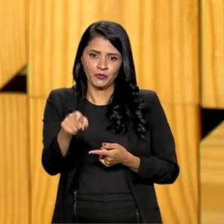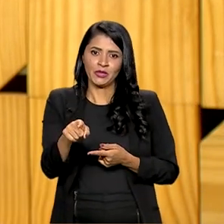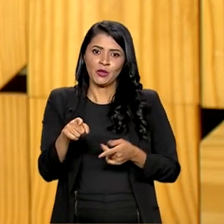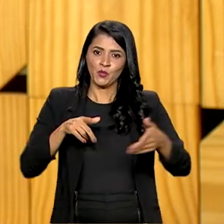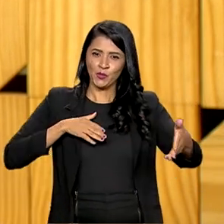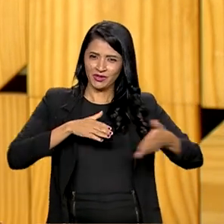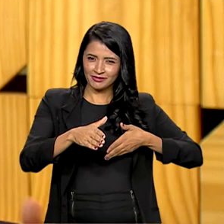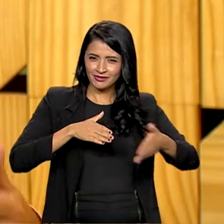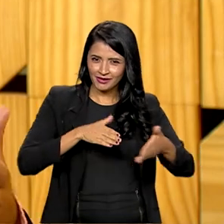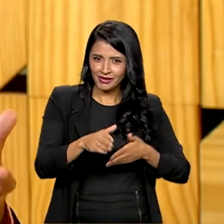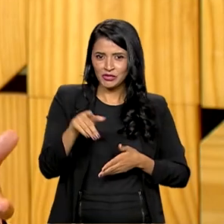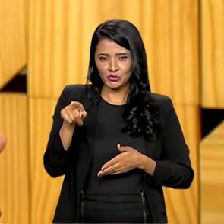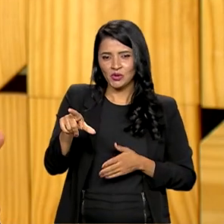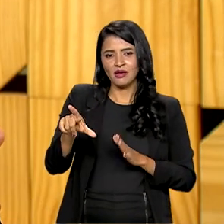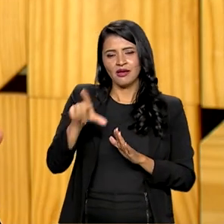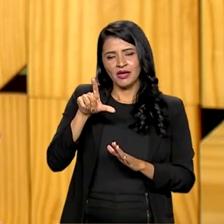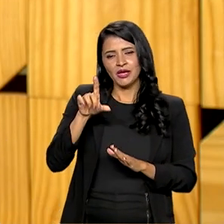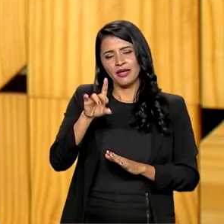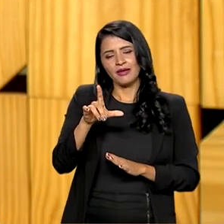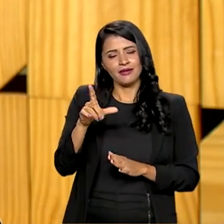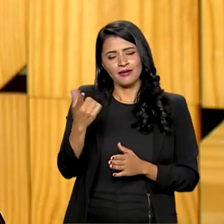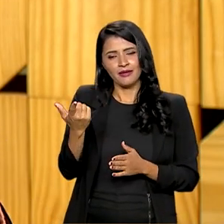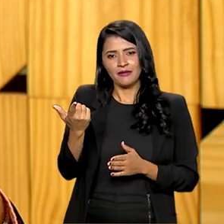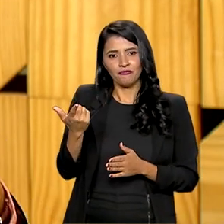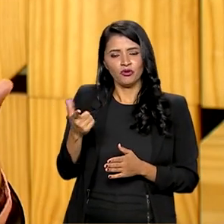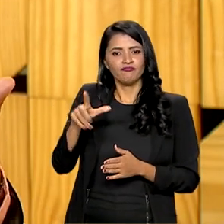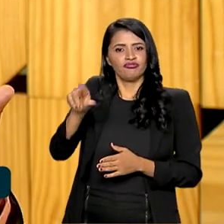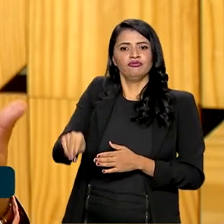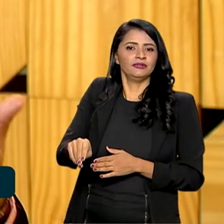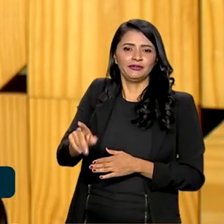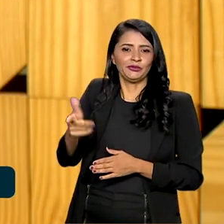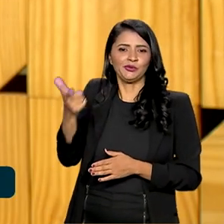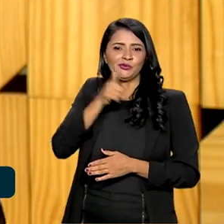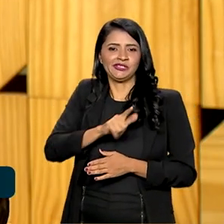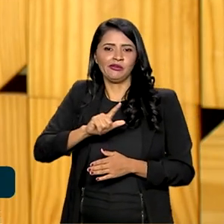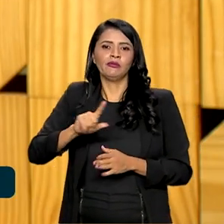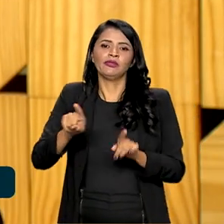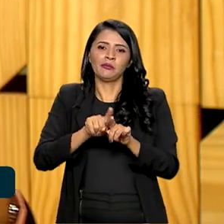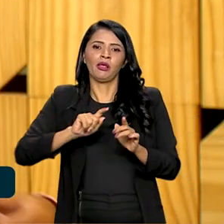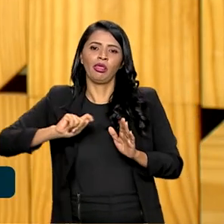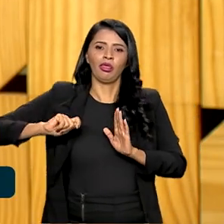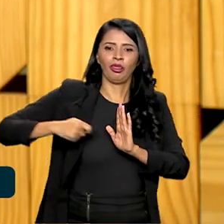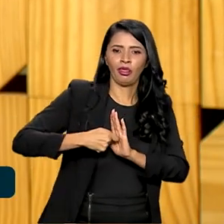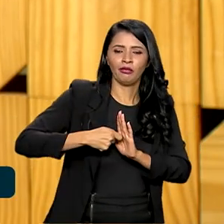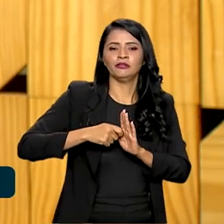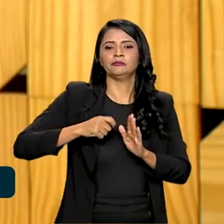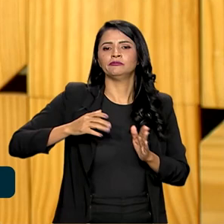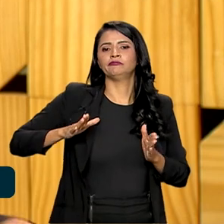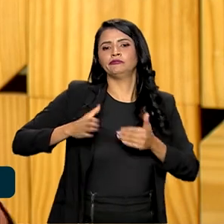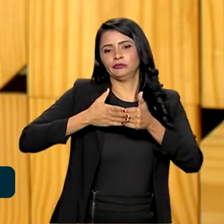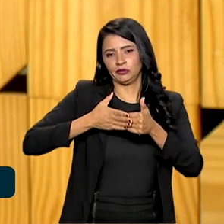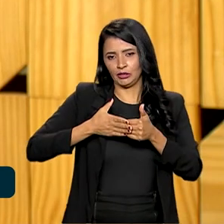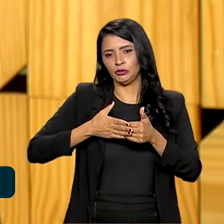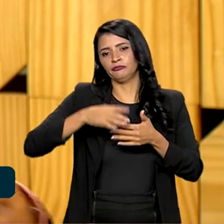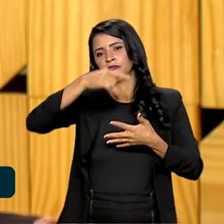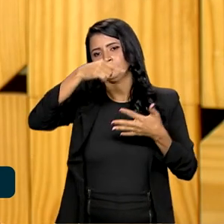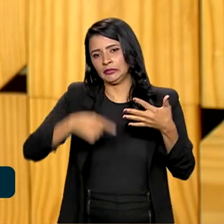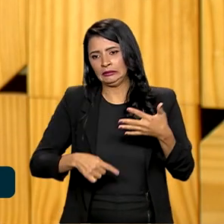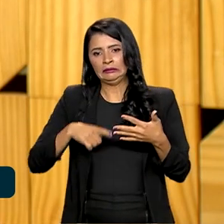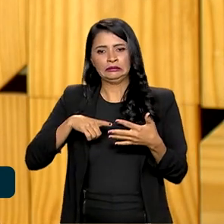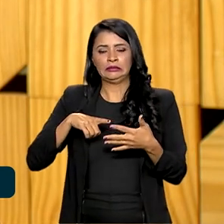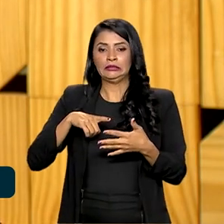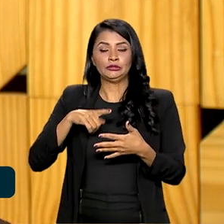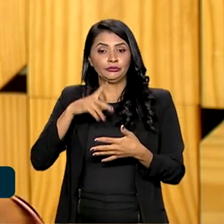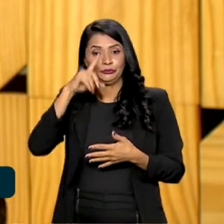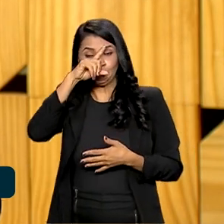não só não foi negado, mas também bloqueado por um conjunto de questões que eram colocadas que impossibilitavam